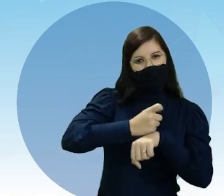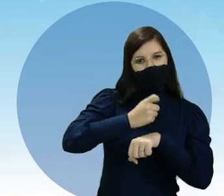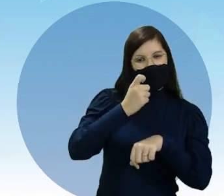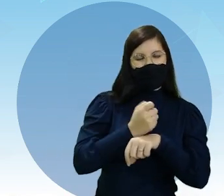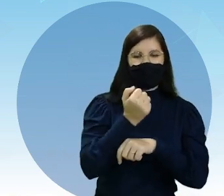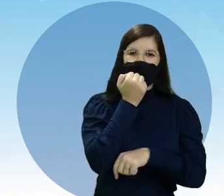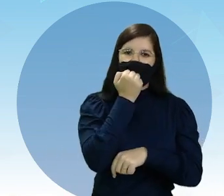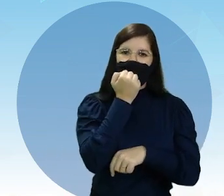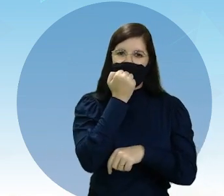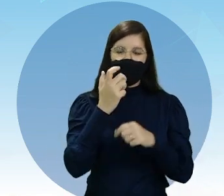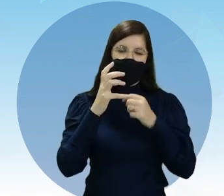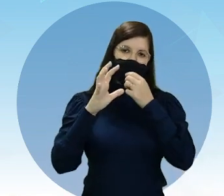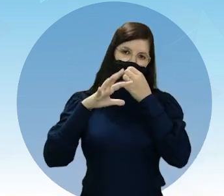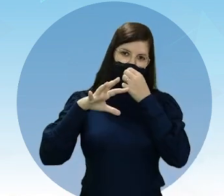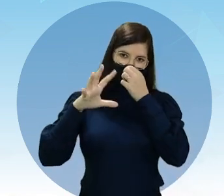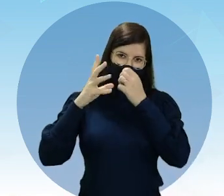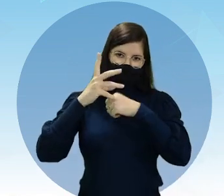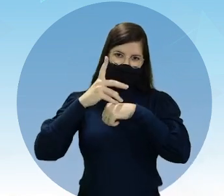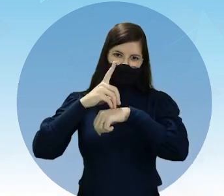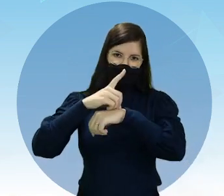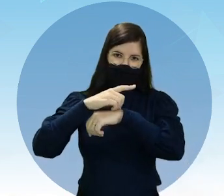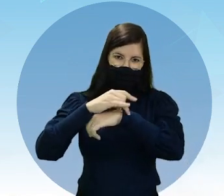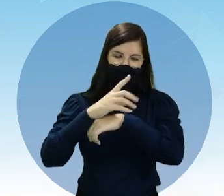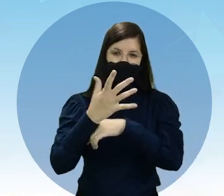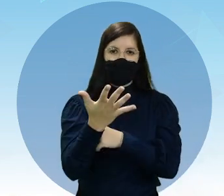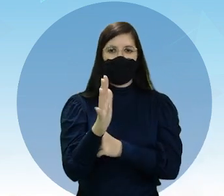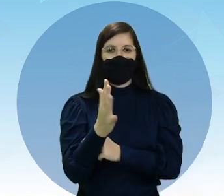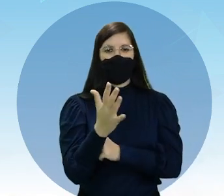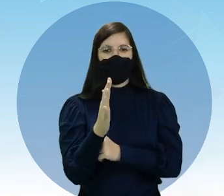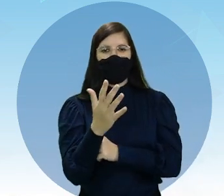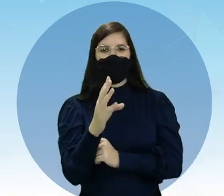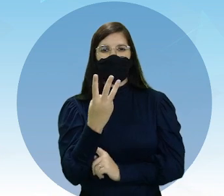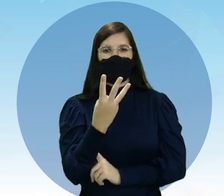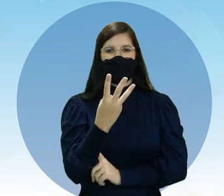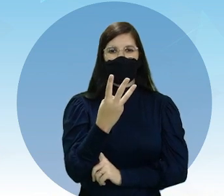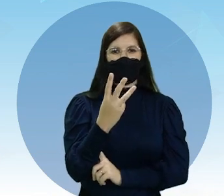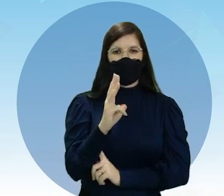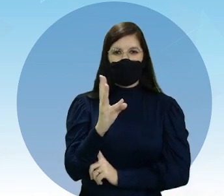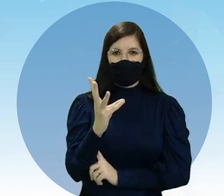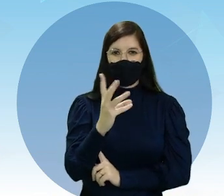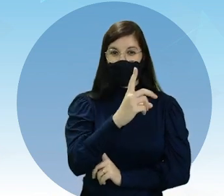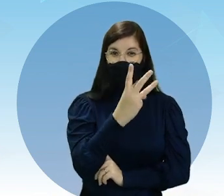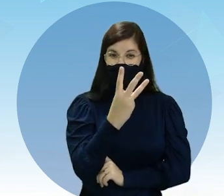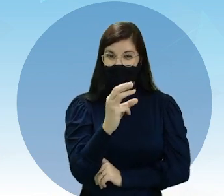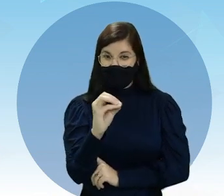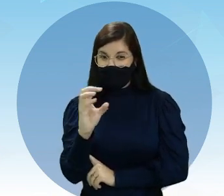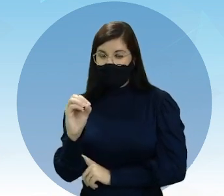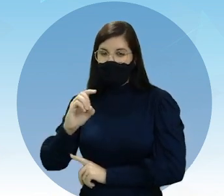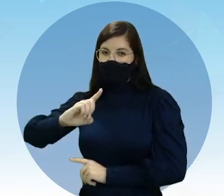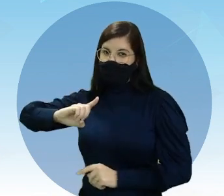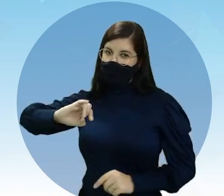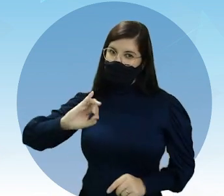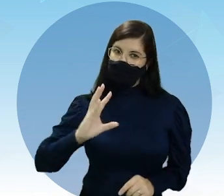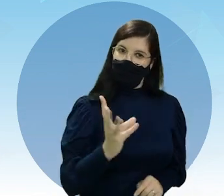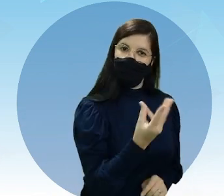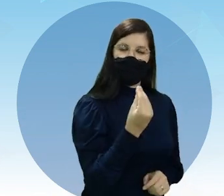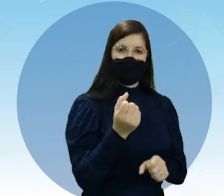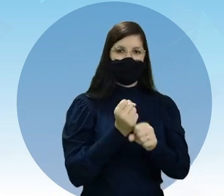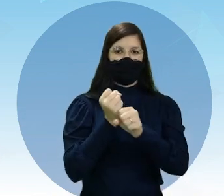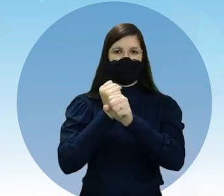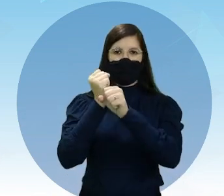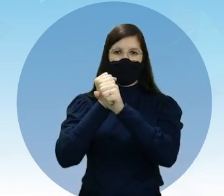mesossauros, que tem mais ou menos ali, 300 milhões de anos. que foi encontrado